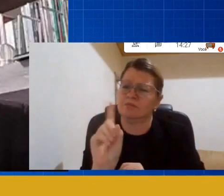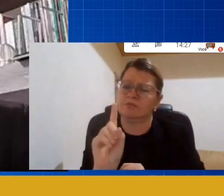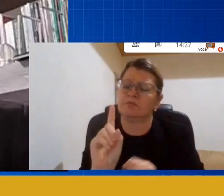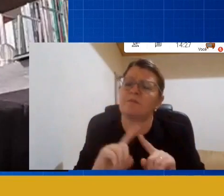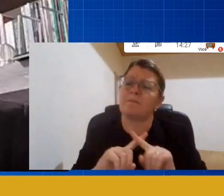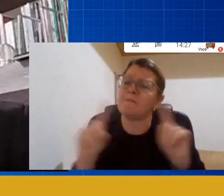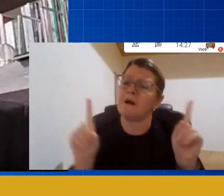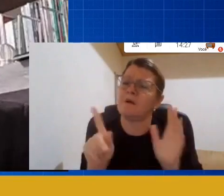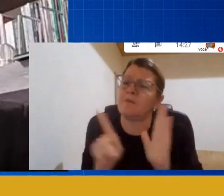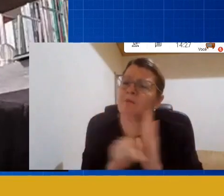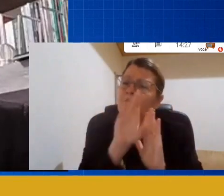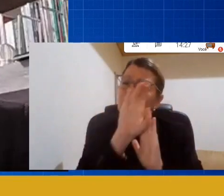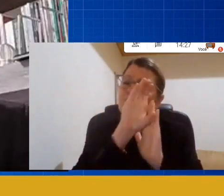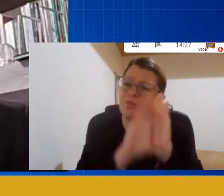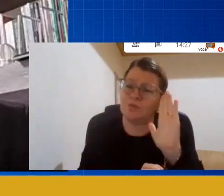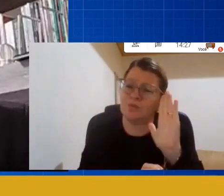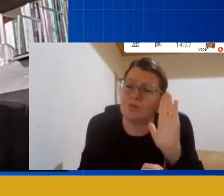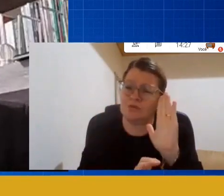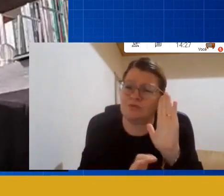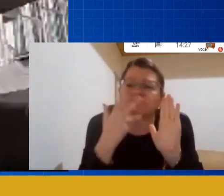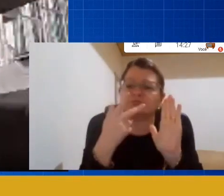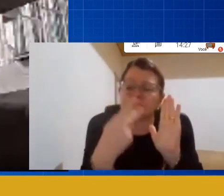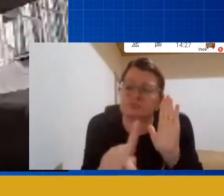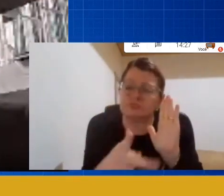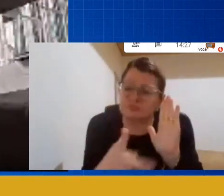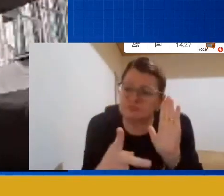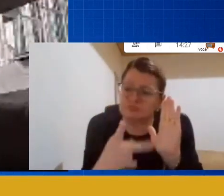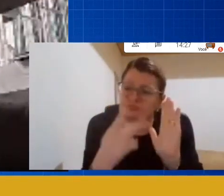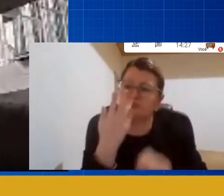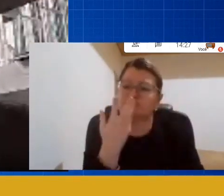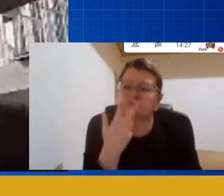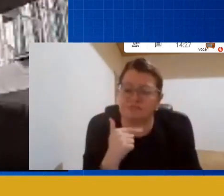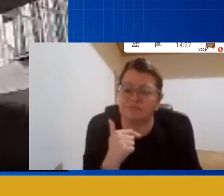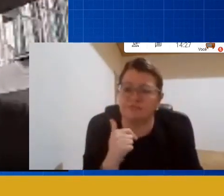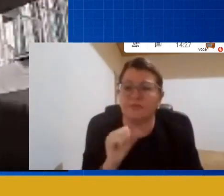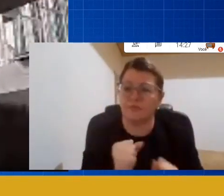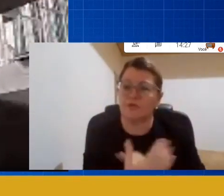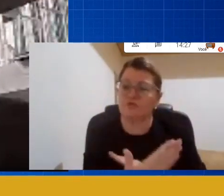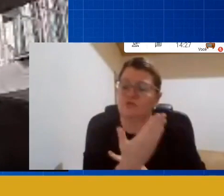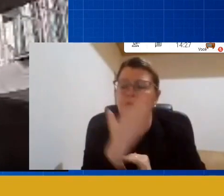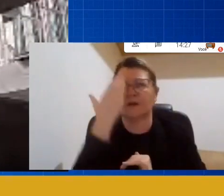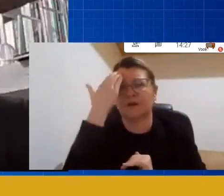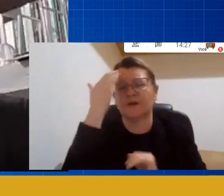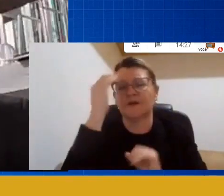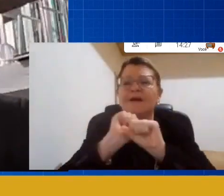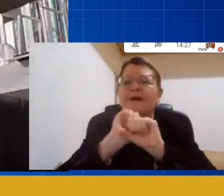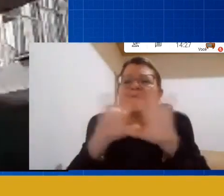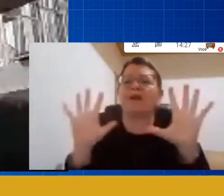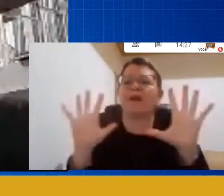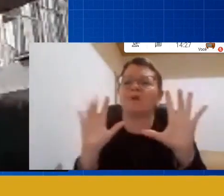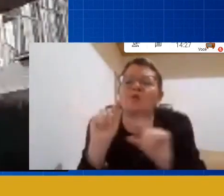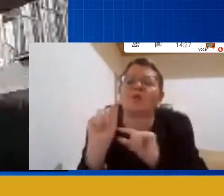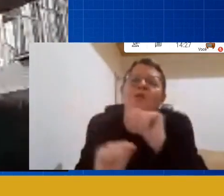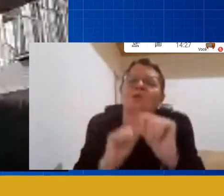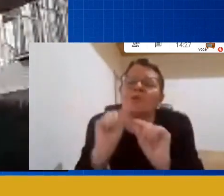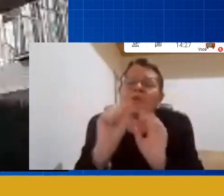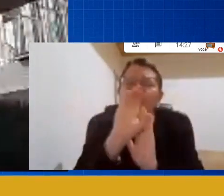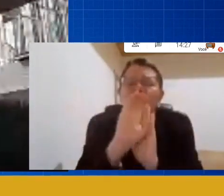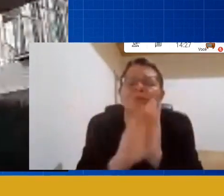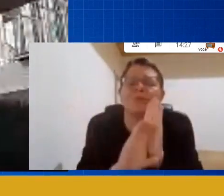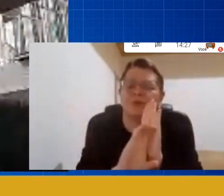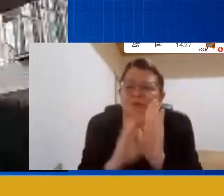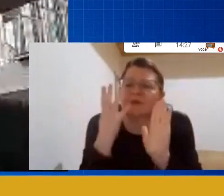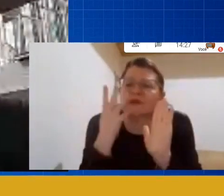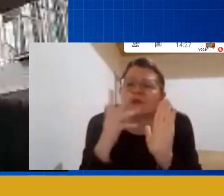currículo da criança, isso pode nos ajudar muito. Ter clareza do que é um currículo na educação infantil.